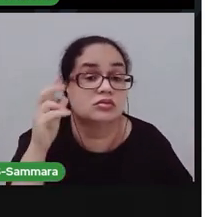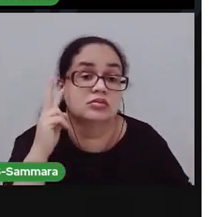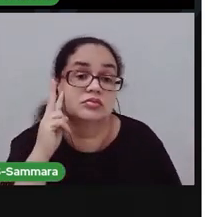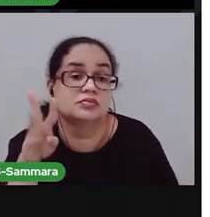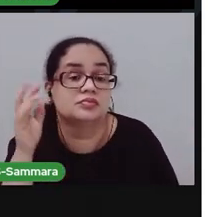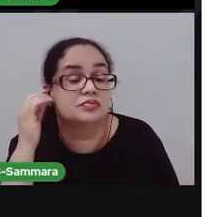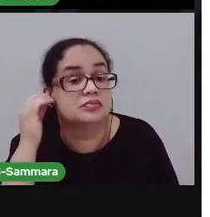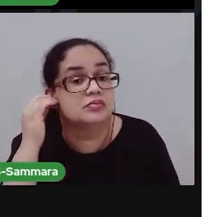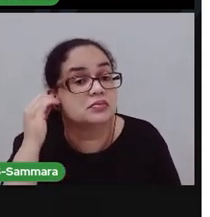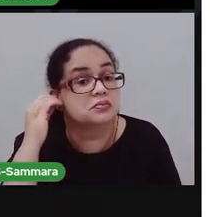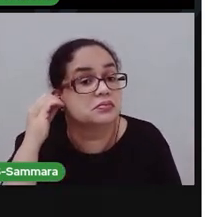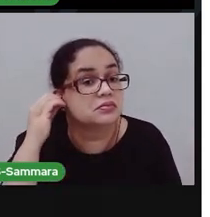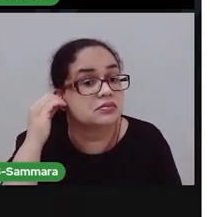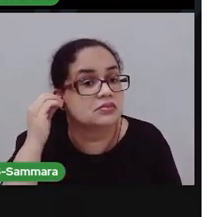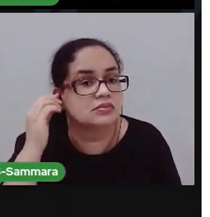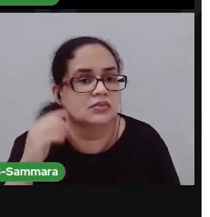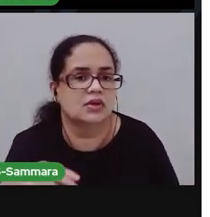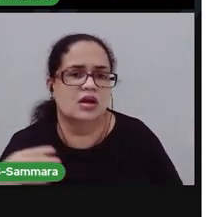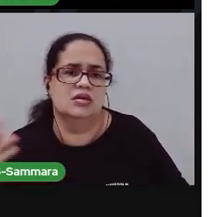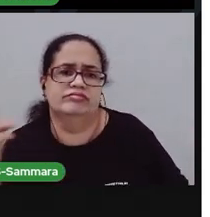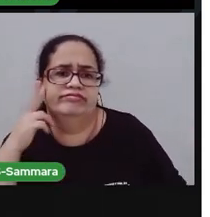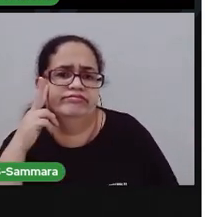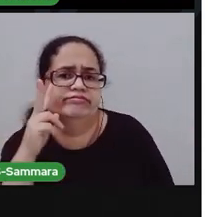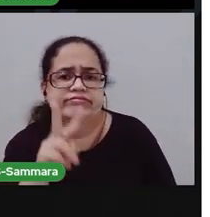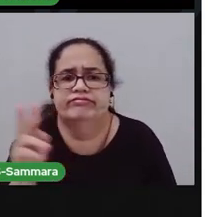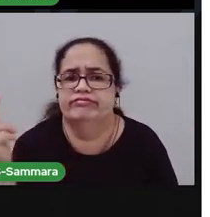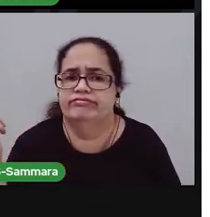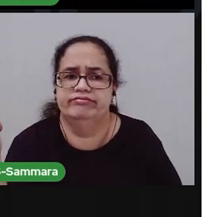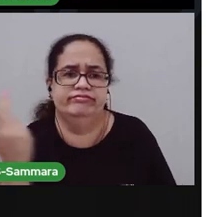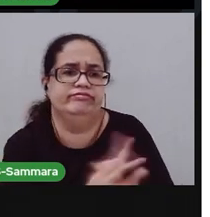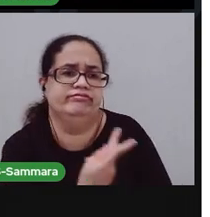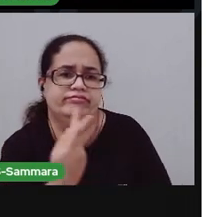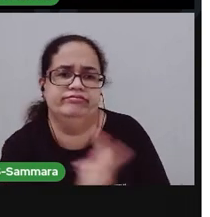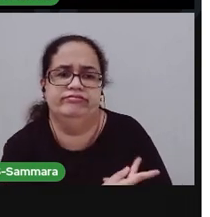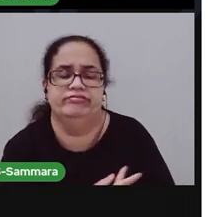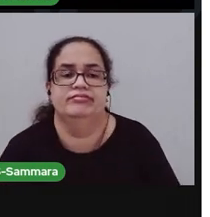Vamos ver outra coisa. Assim... Ó! Errei.